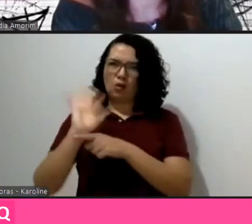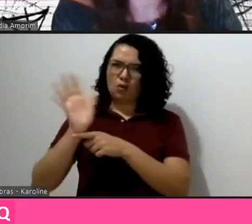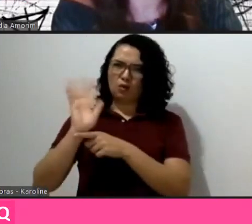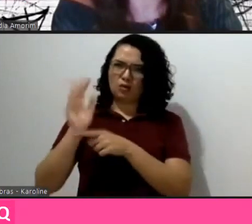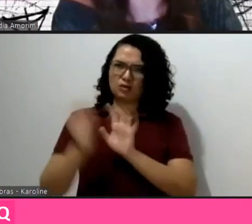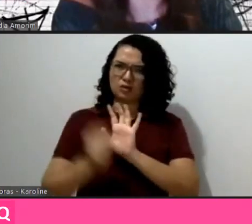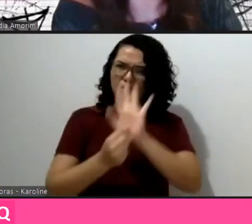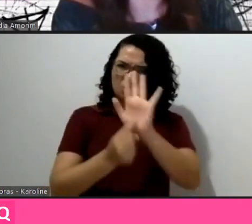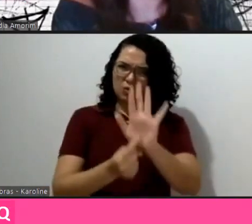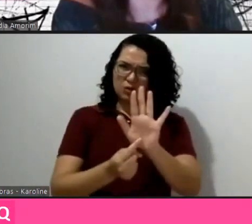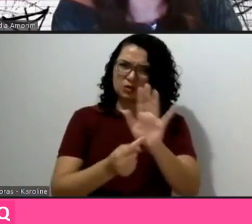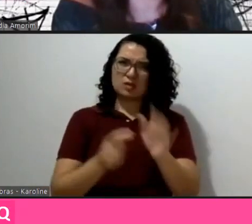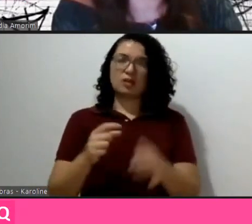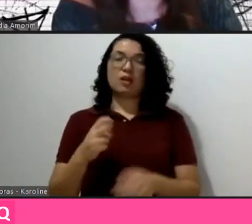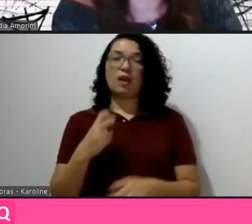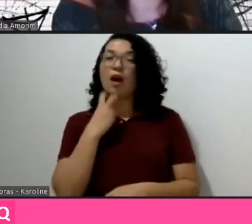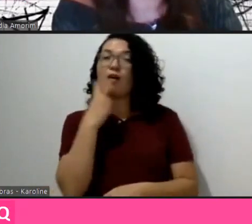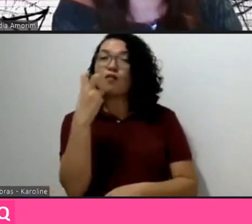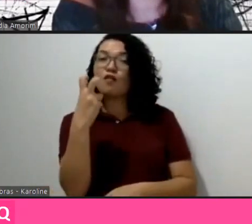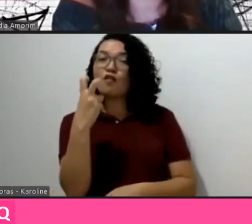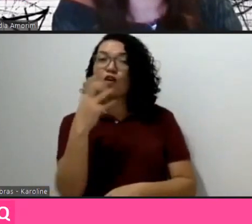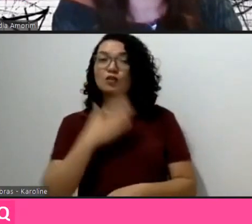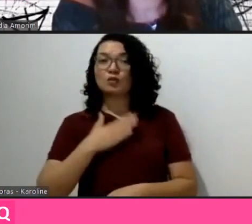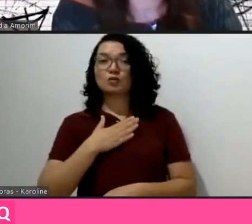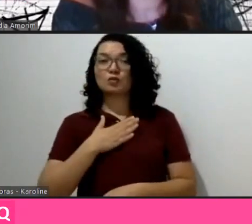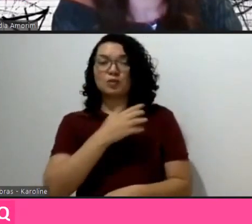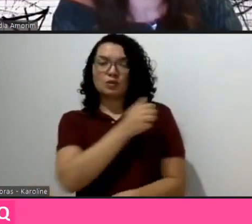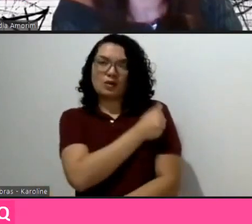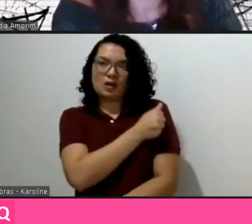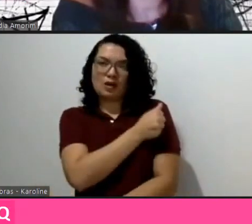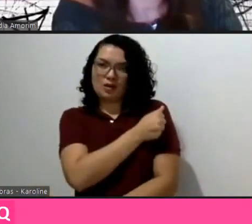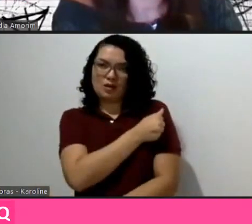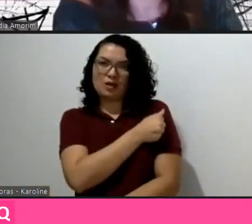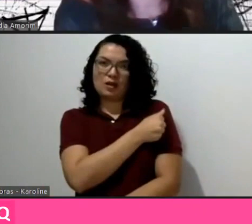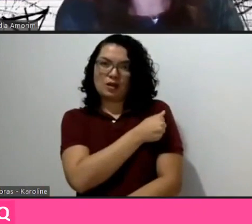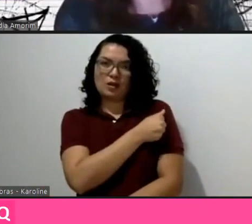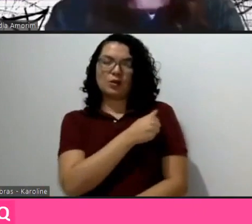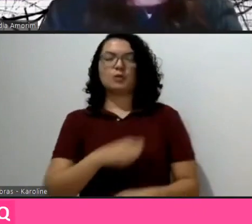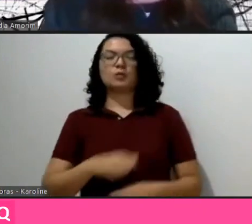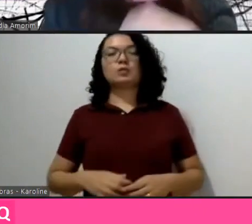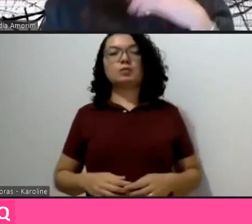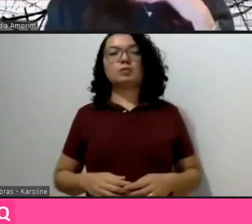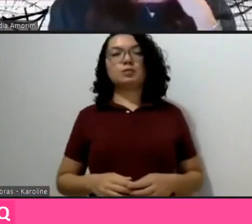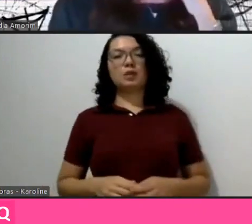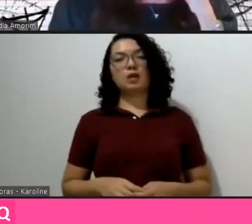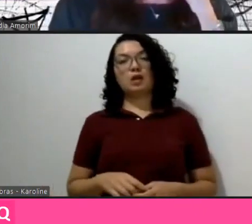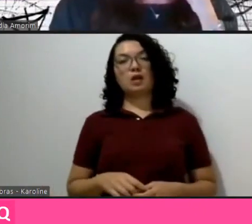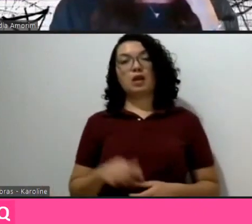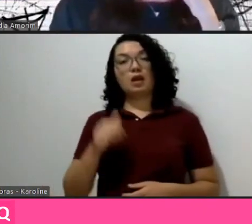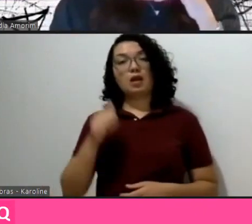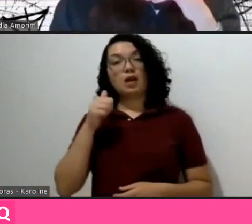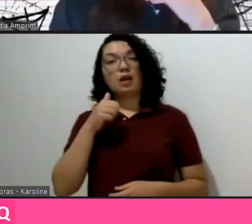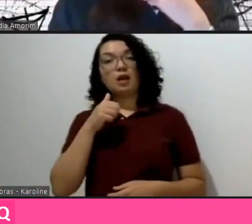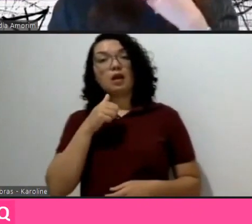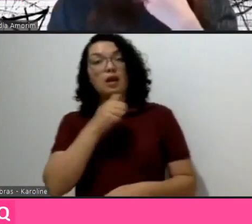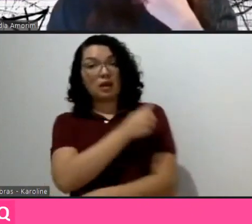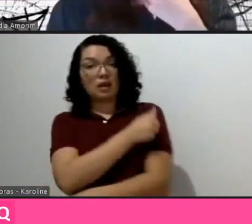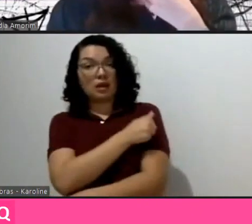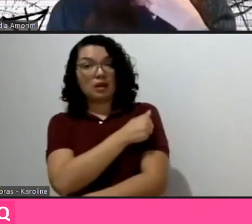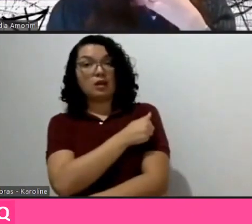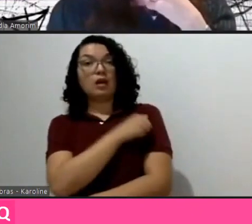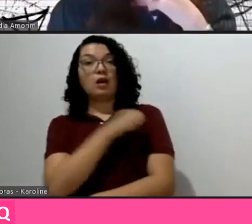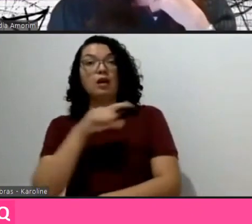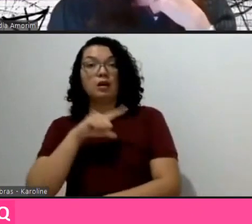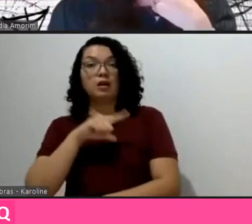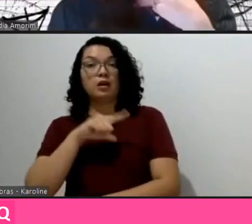um dos meus rapazes, que eu falava do aluno lá do IC, essa oportunidade foi ensejada porque a Unicamp está